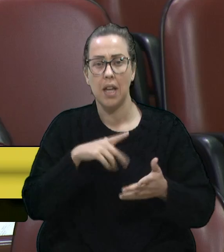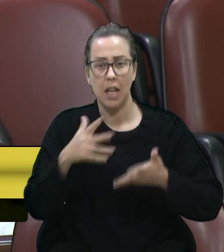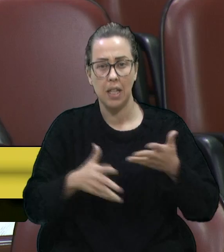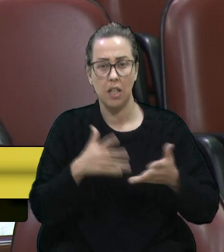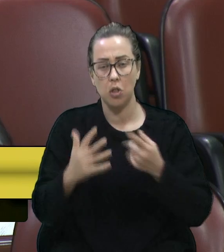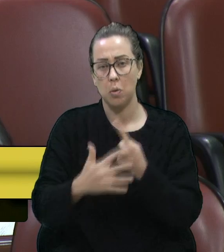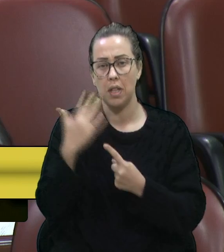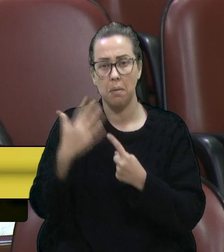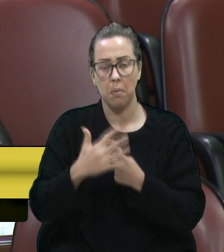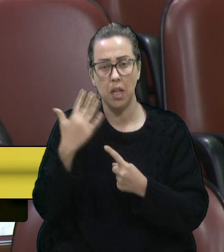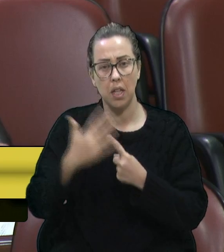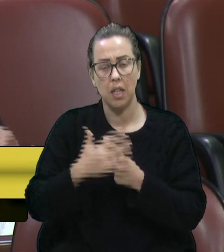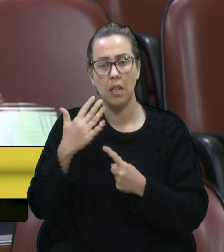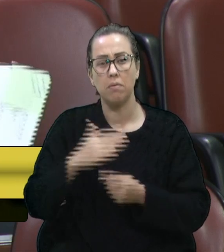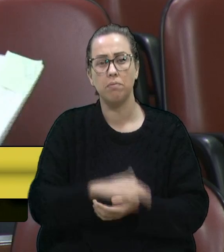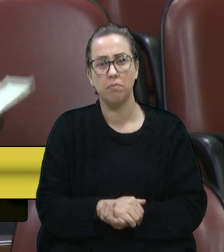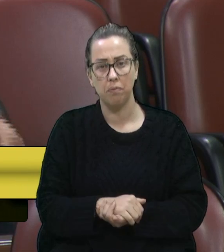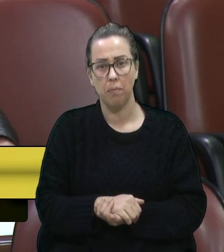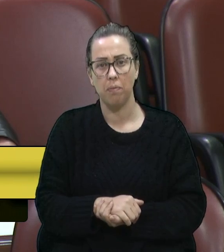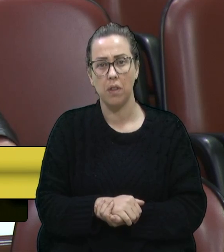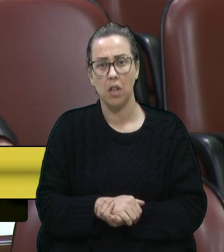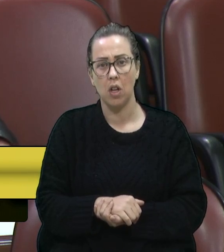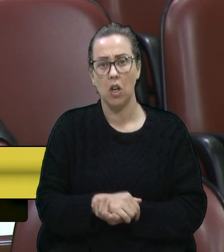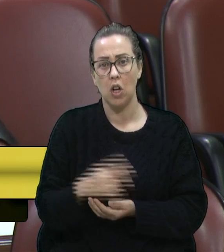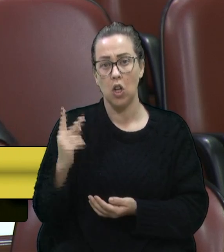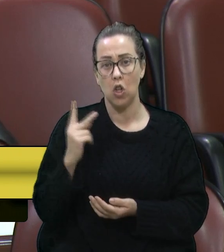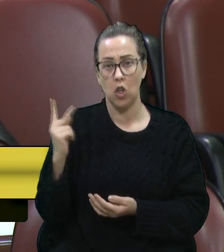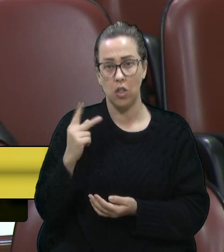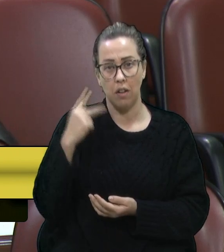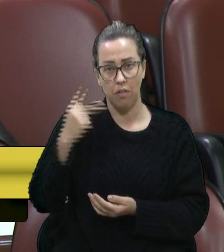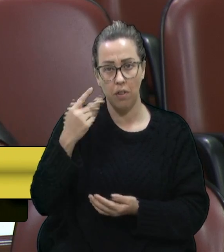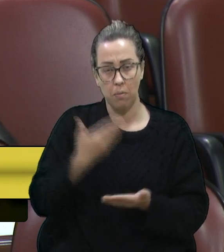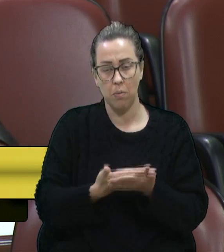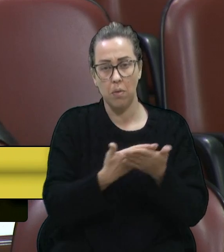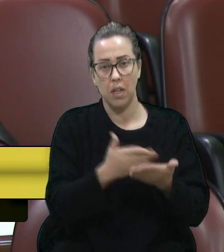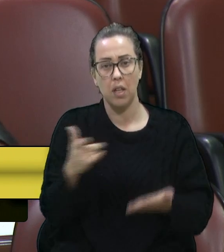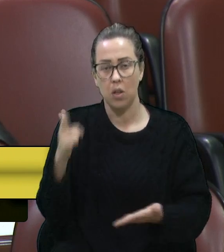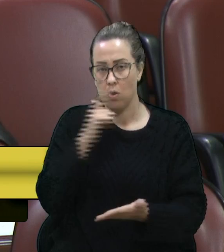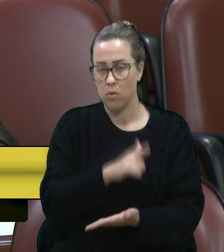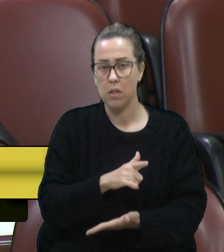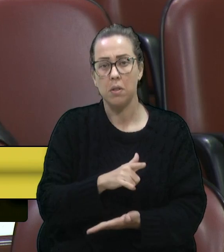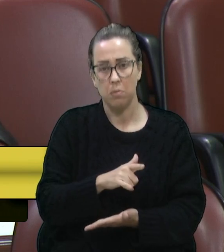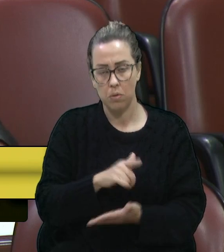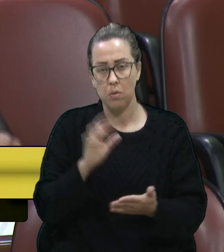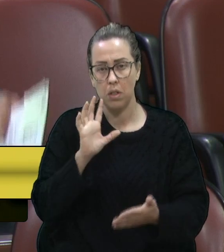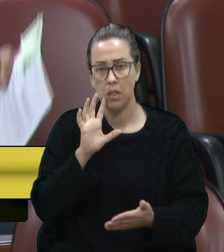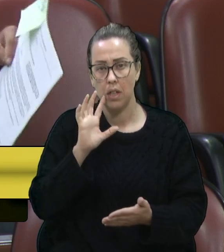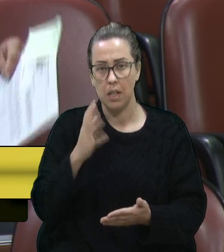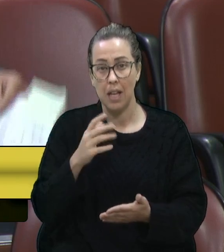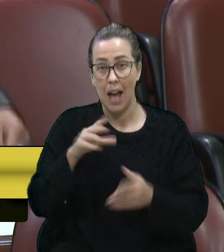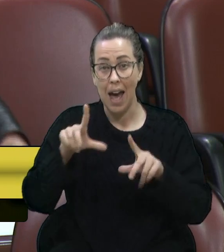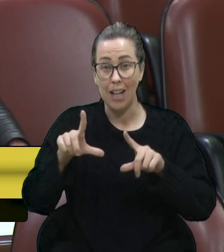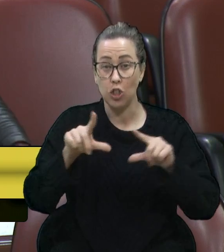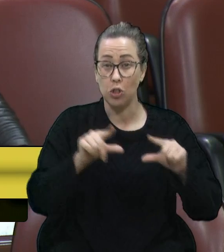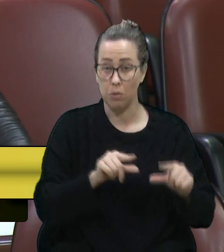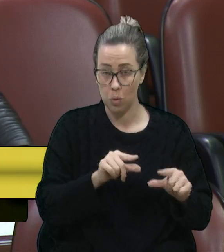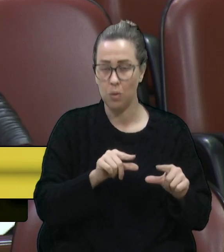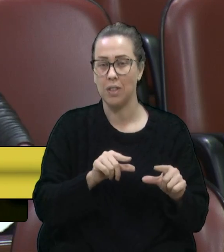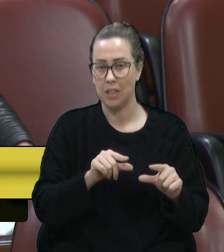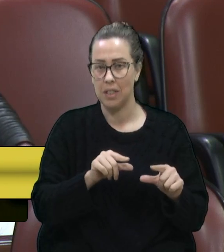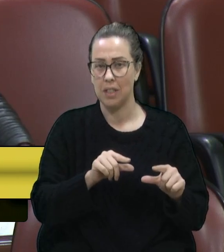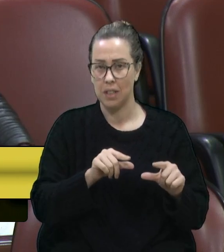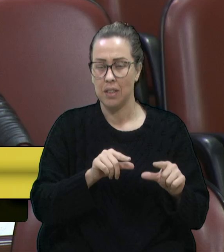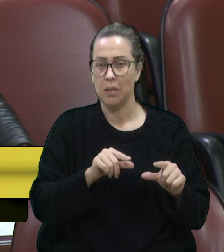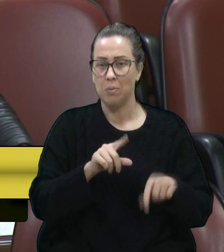demanda aí, nós dois vereadores que protocolemos e conseguimos resolver, amenizar um pouco essa